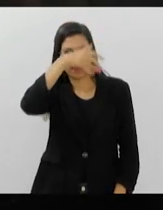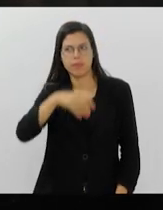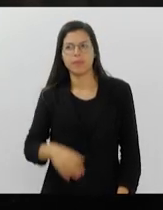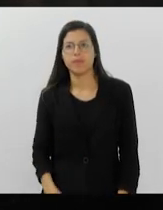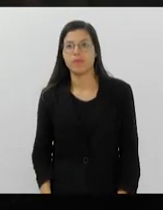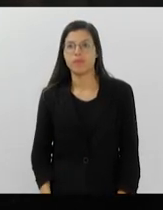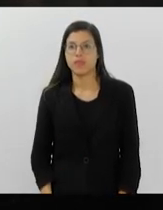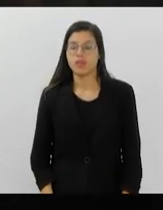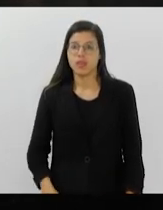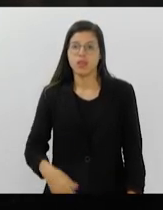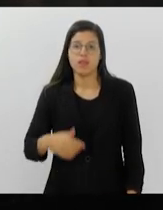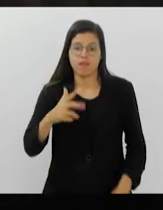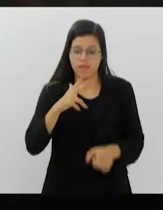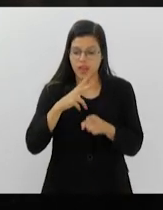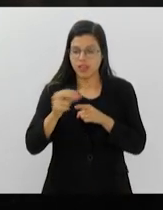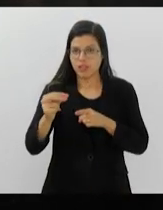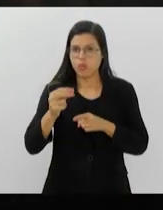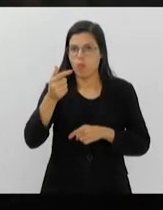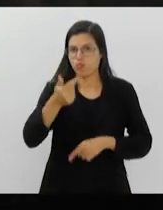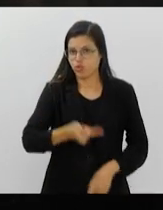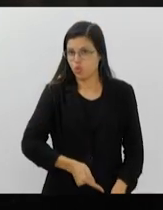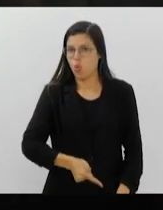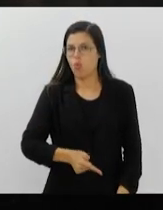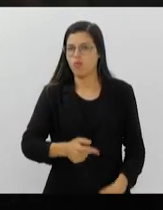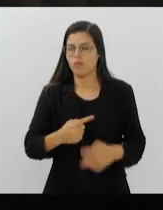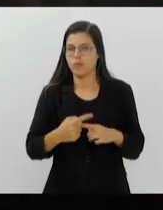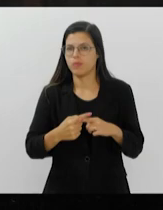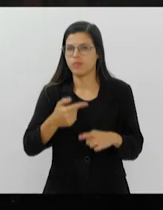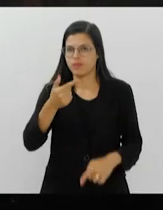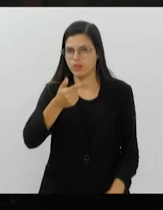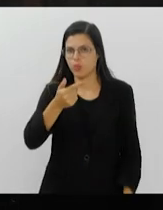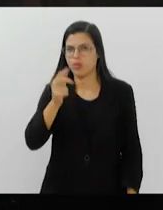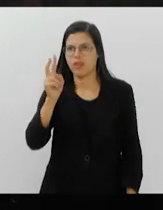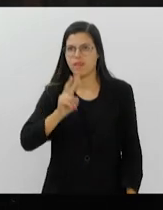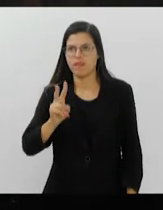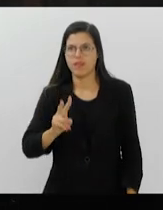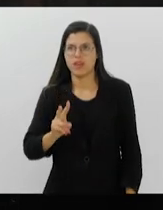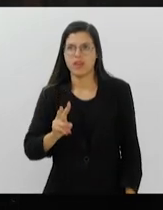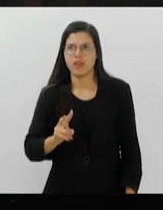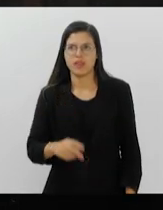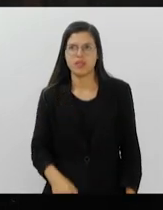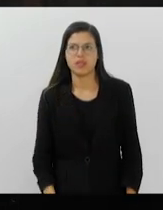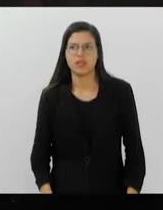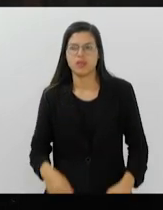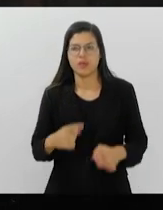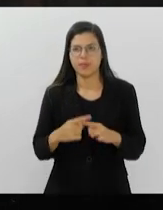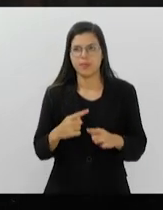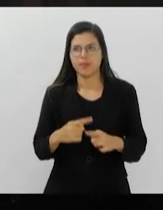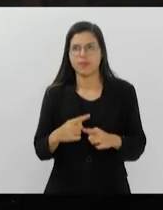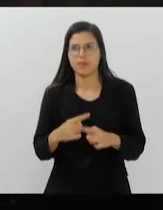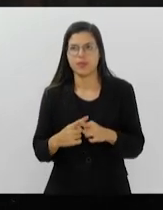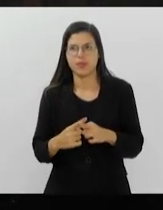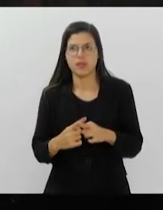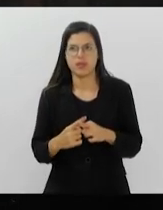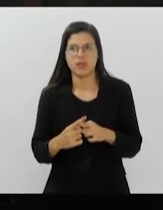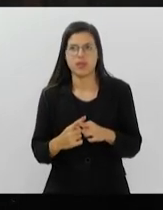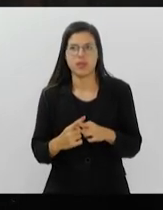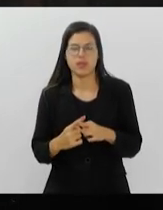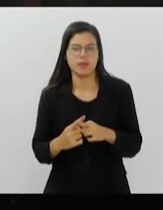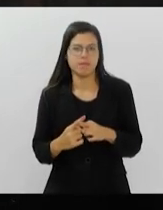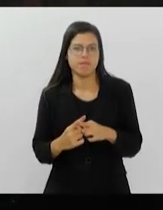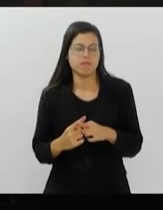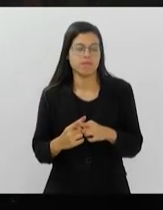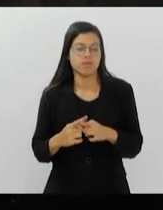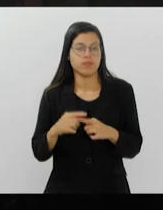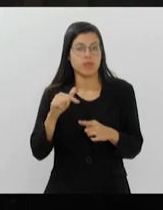reeleito, porque já vai ser a segunda vez. Não foi bem reeleito, porque ele fosse o John Biden, mas